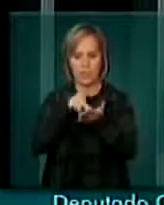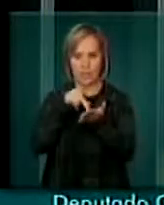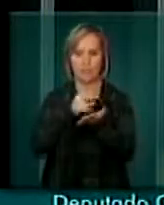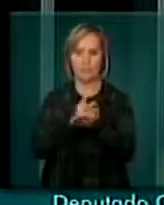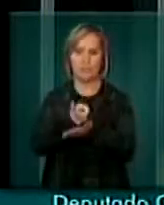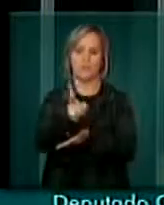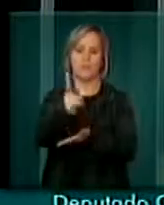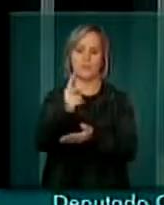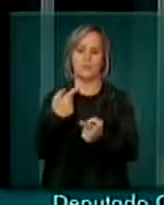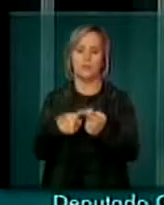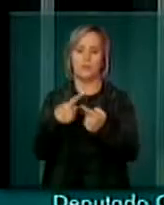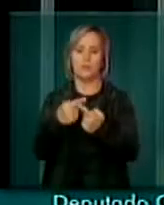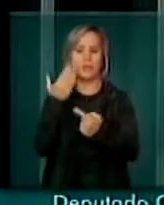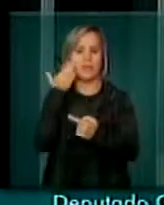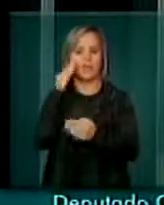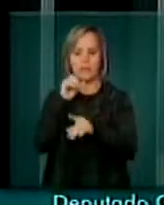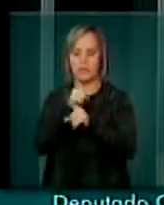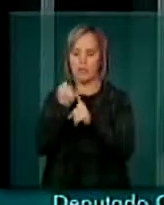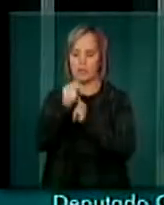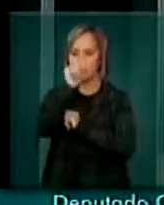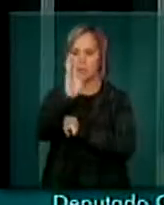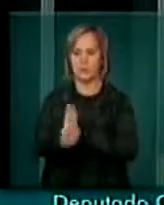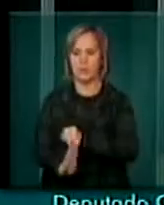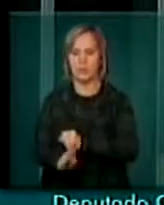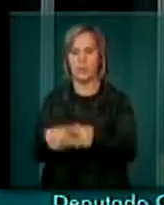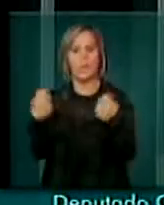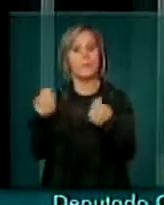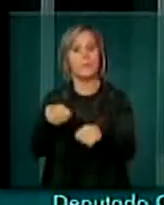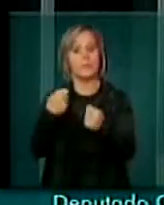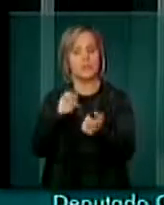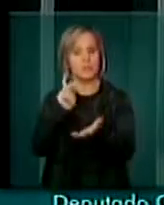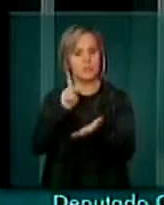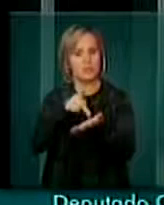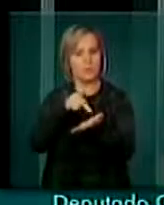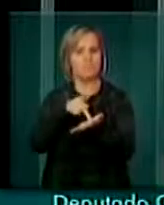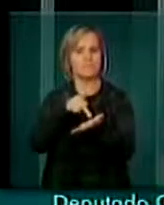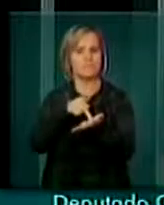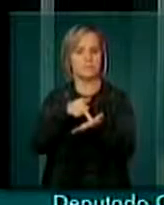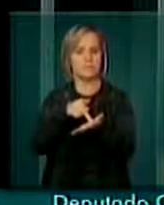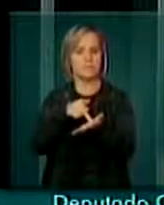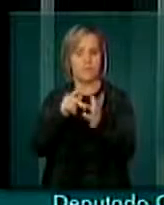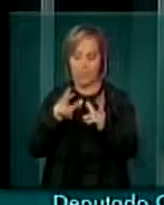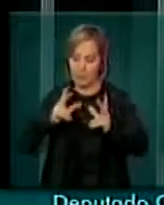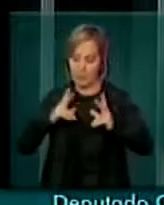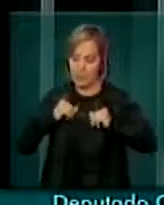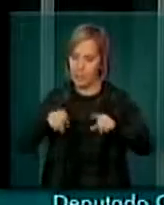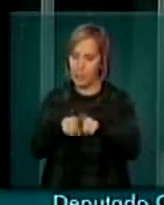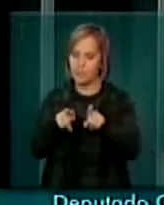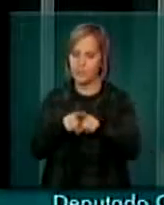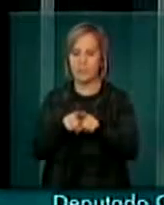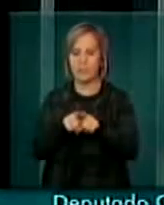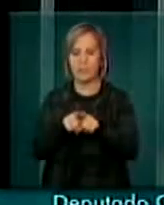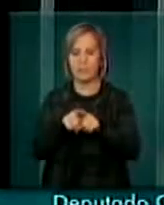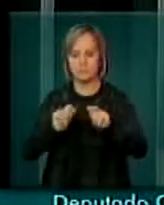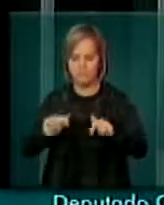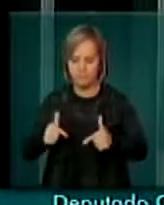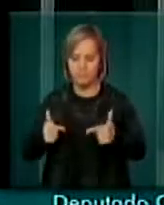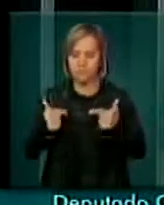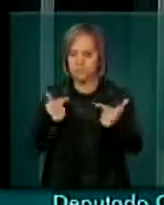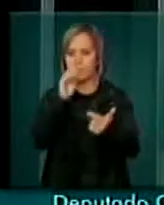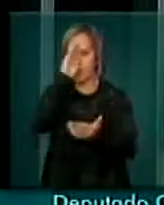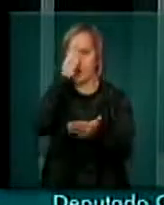que a sociedade brasileira precisa, obviamente, e merece, e precisa, obviamente, ter